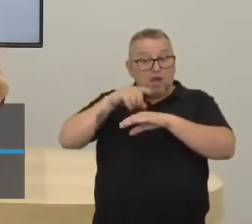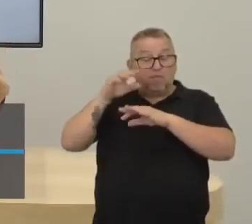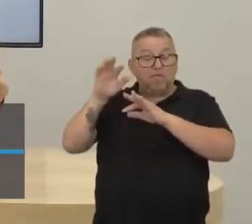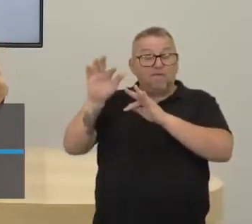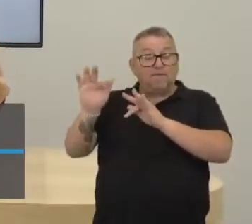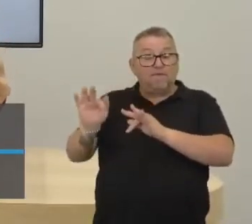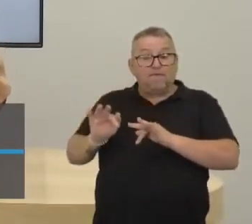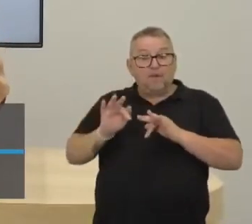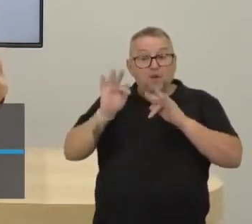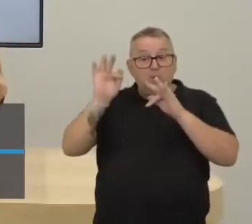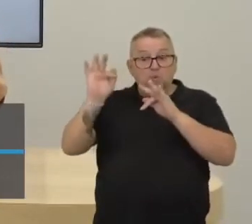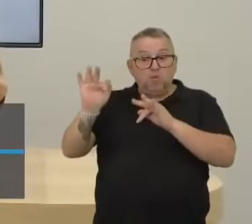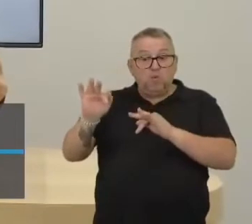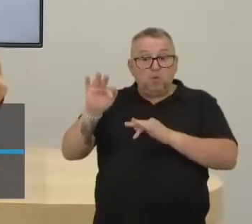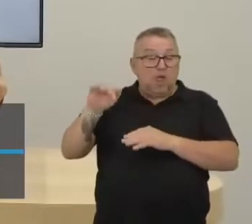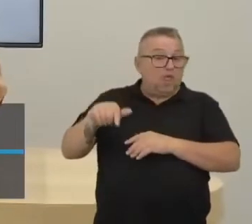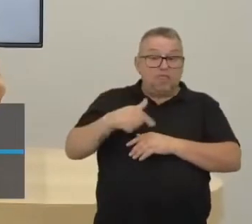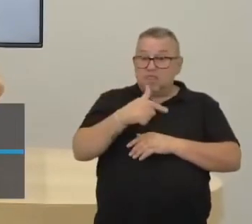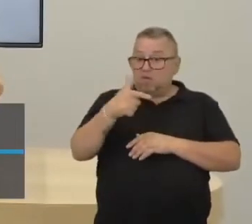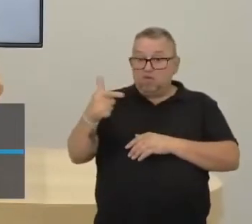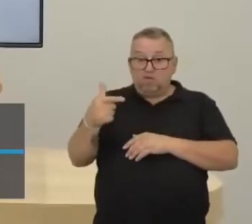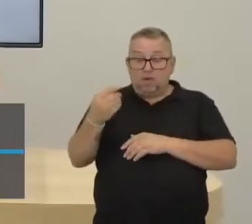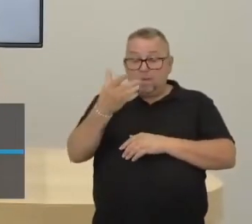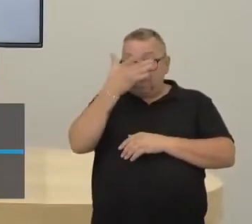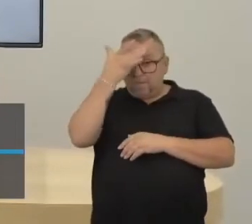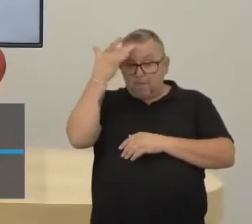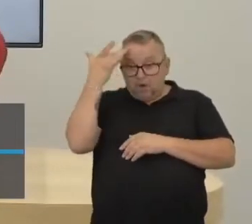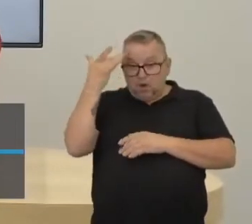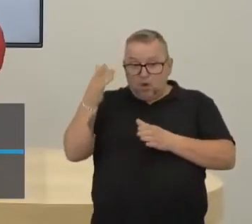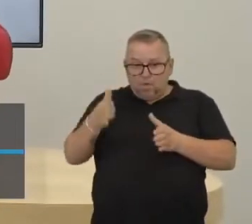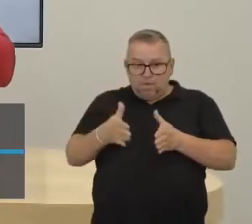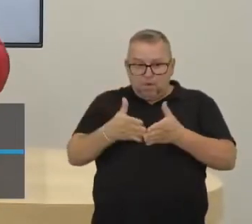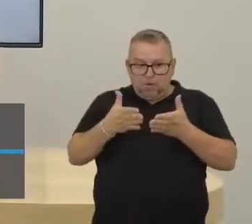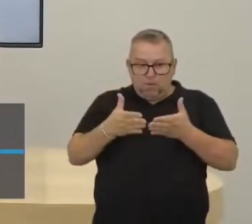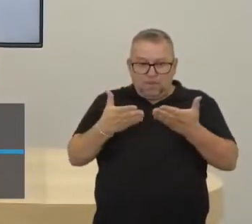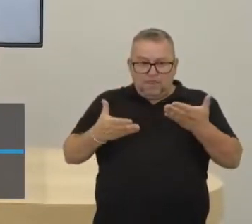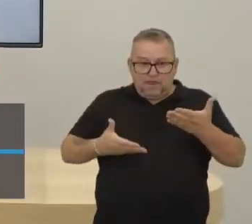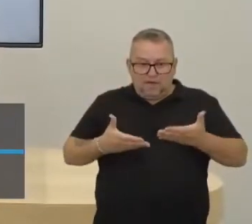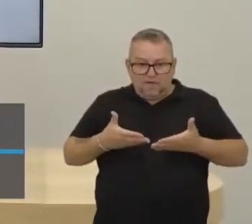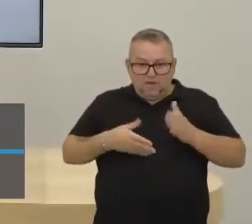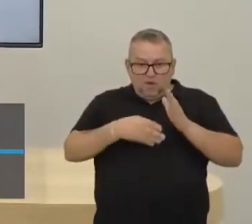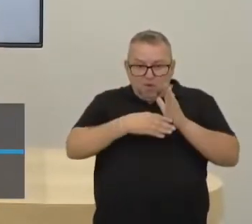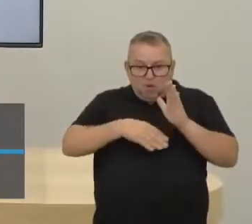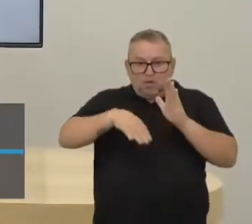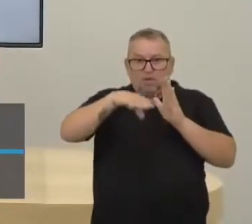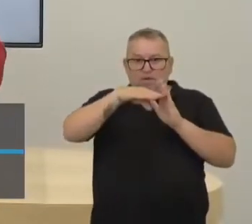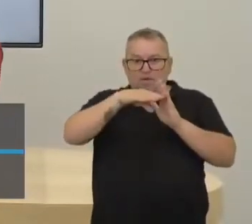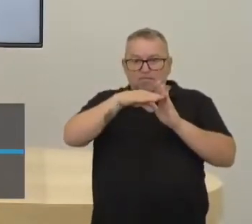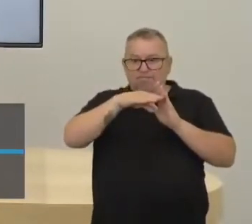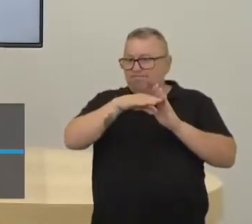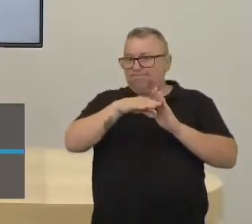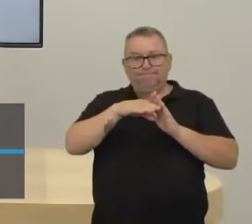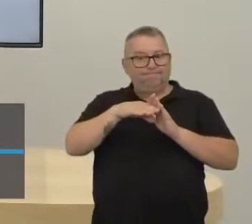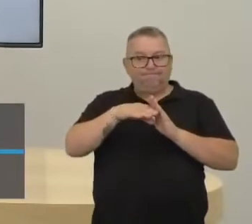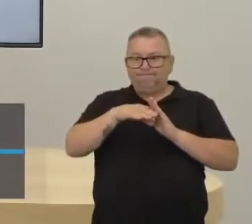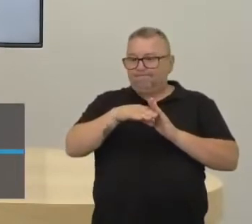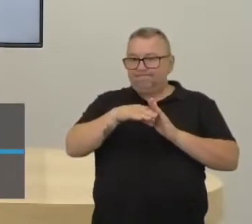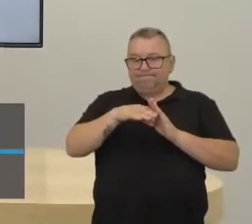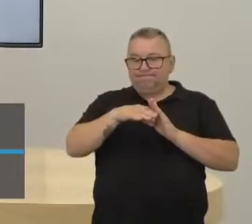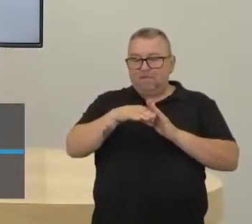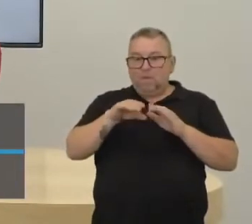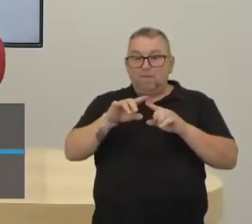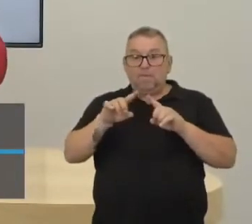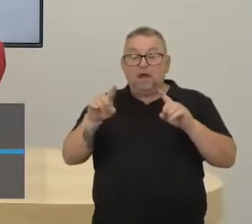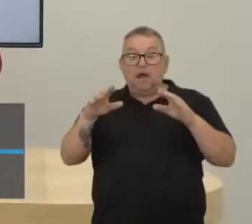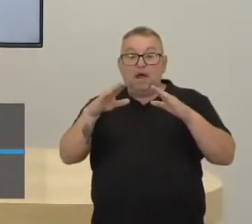não existia ascensão social. Você não saía de uma posição para outra. E a igreja católica, né? A igreja,